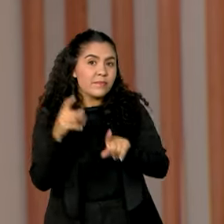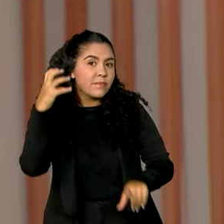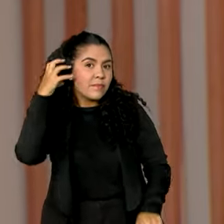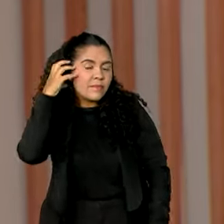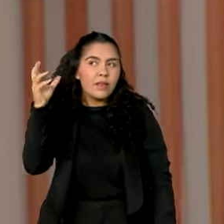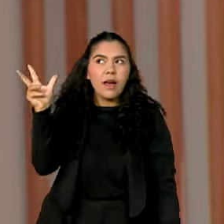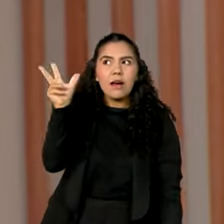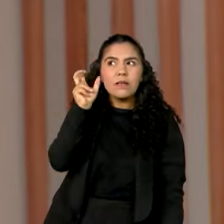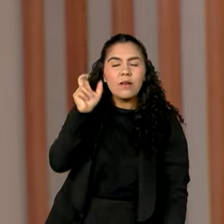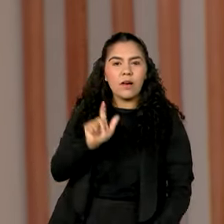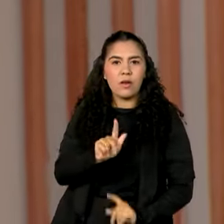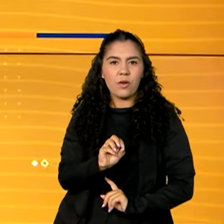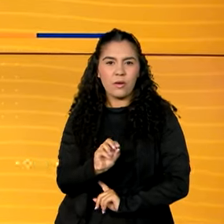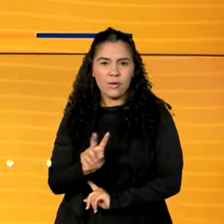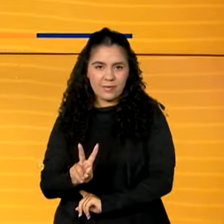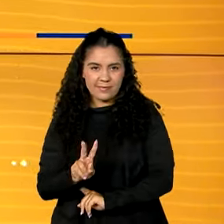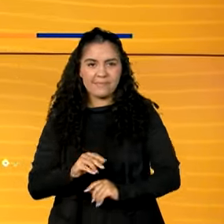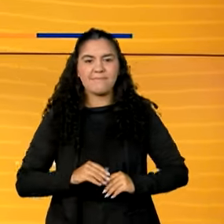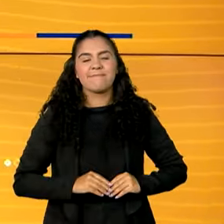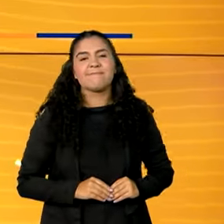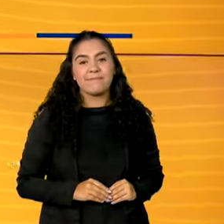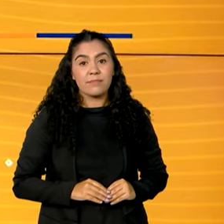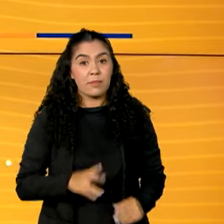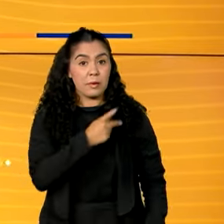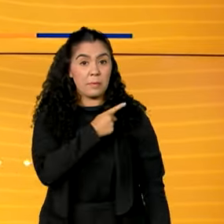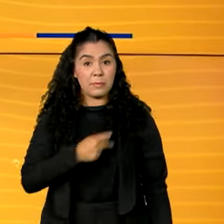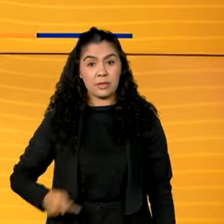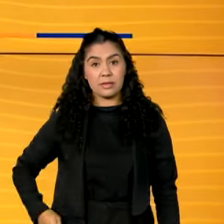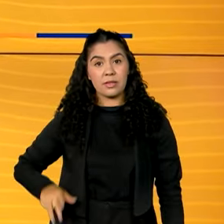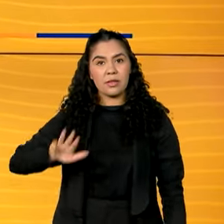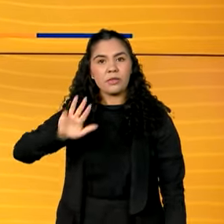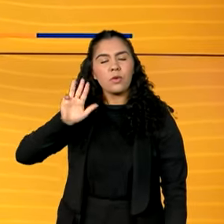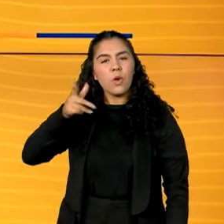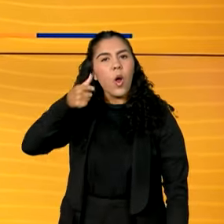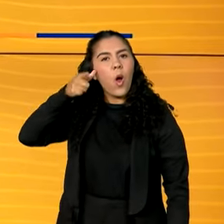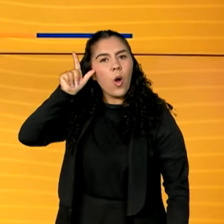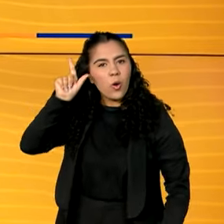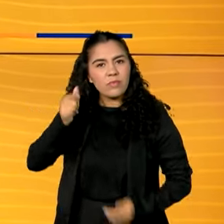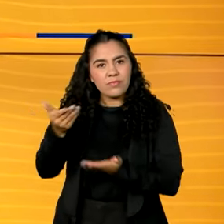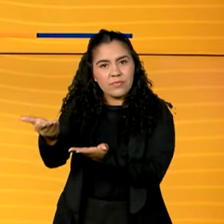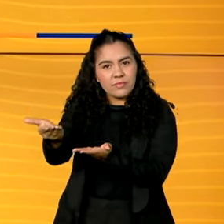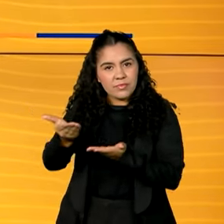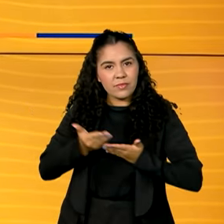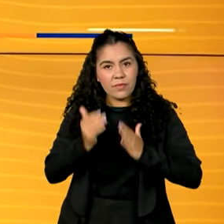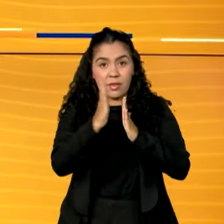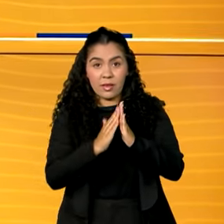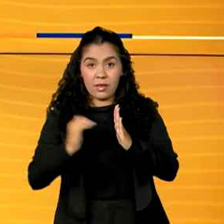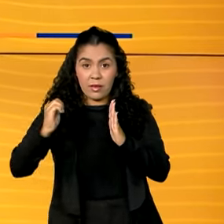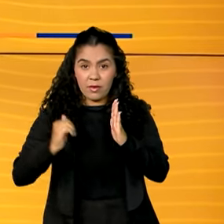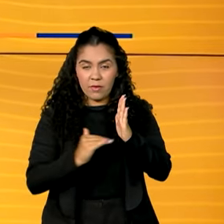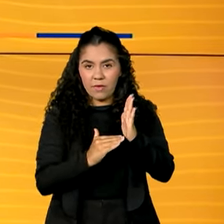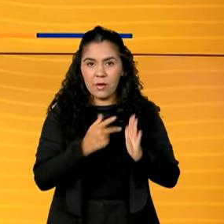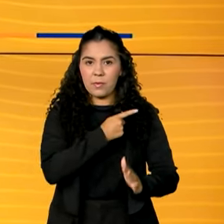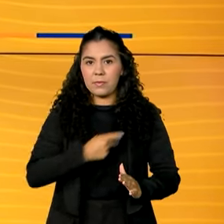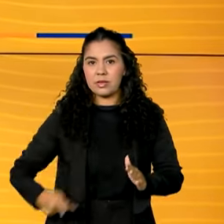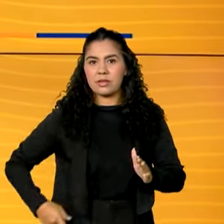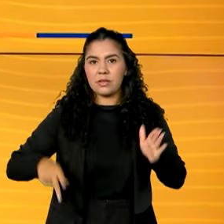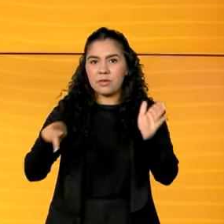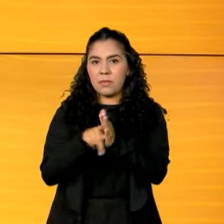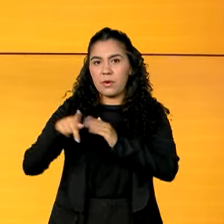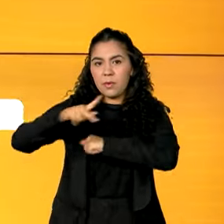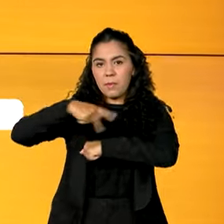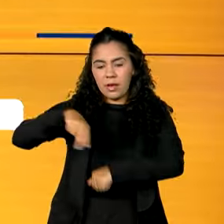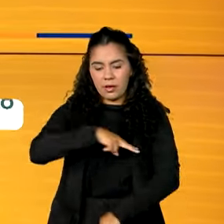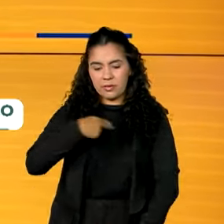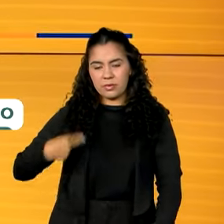e pela Rádio GOV. O presidente Lula recebeu ontem no Palácio da Alvorada o presidente da China, Xi Jinping,